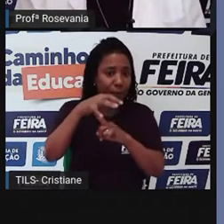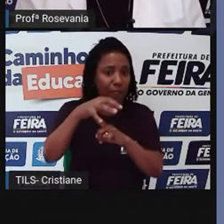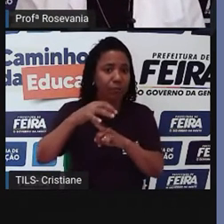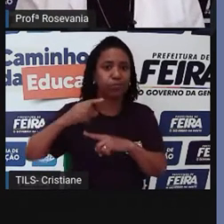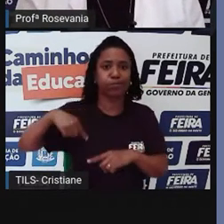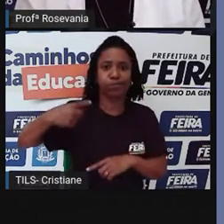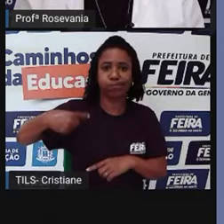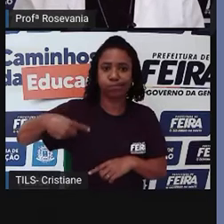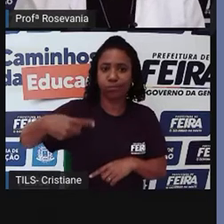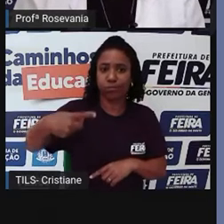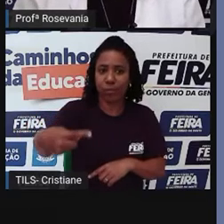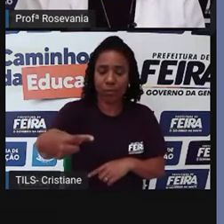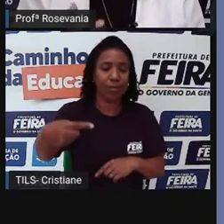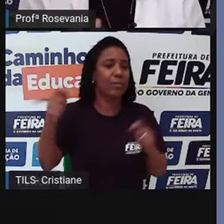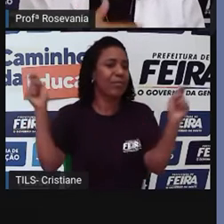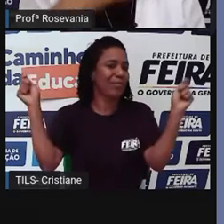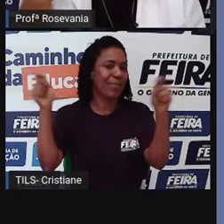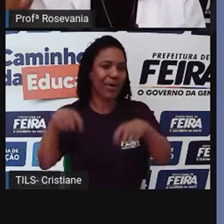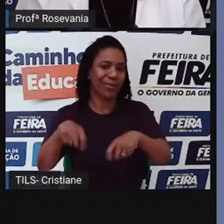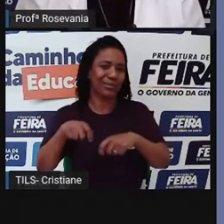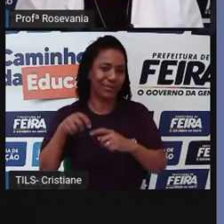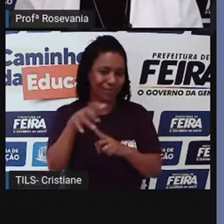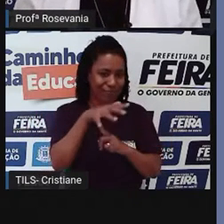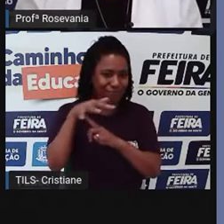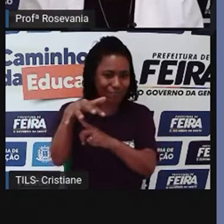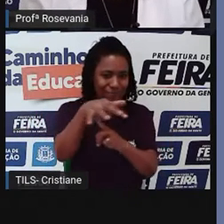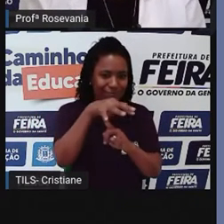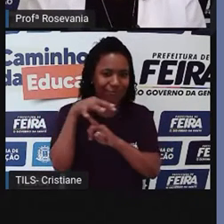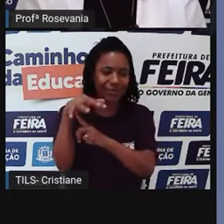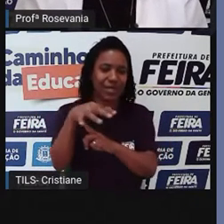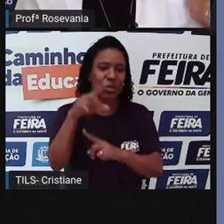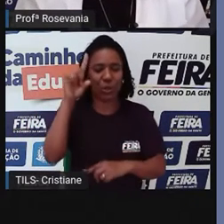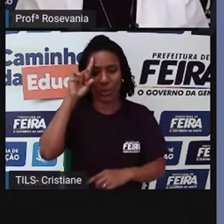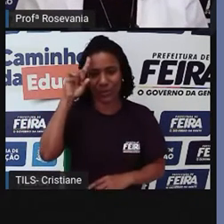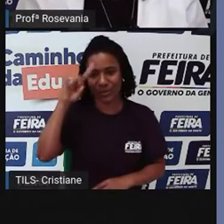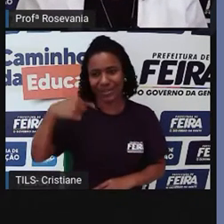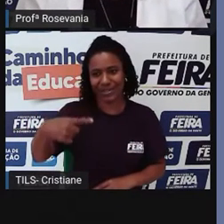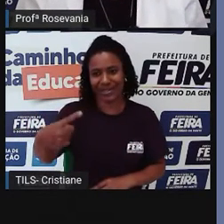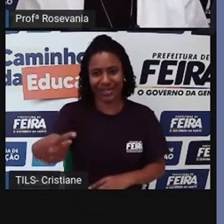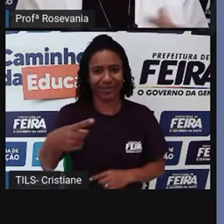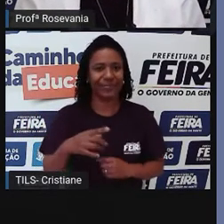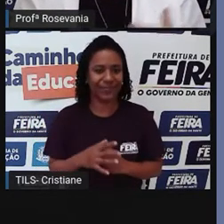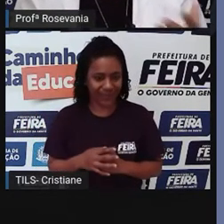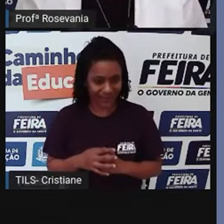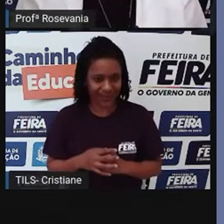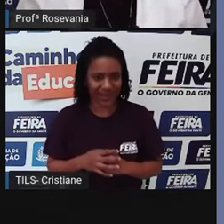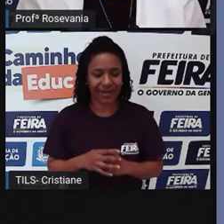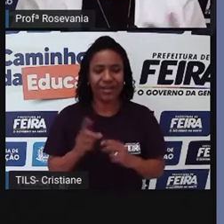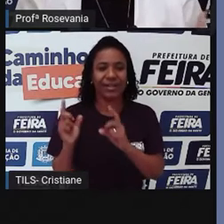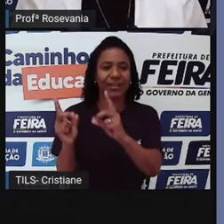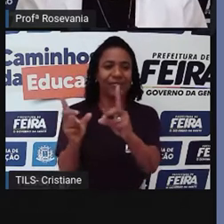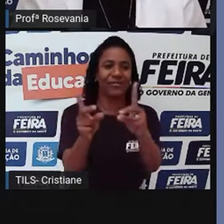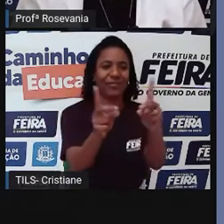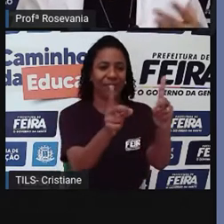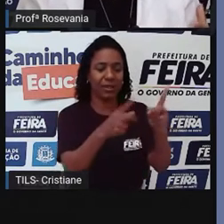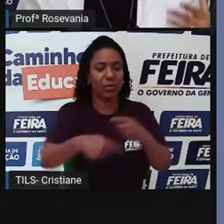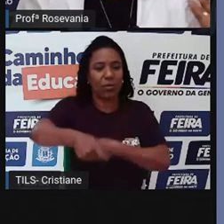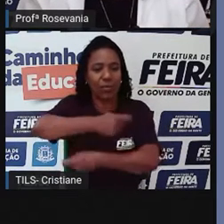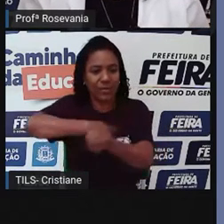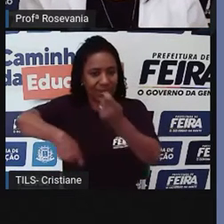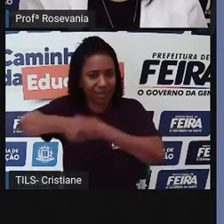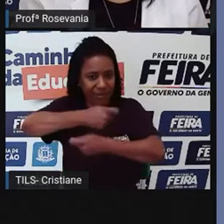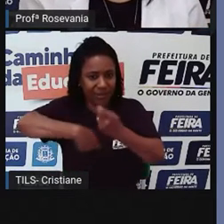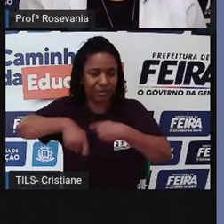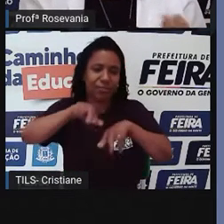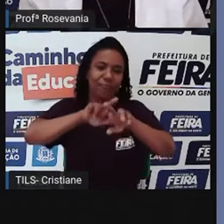cidades, principalmente as mais desenvolvidas, têm feira todos os dias da semana. Então, na feira popular, diversos feirantes comercializam os mais